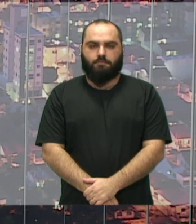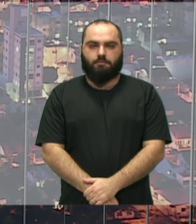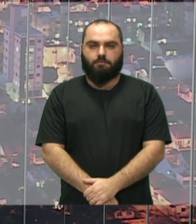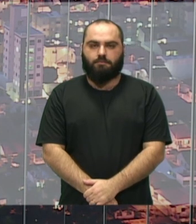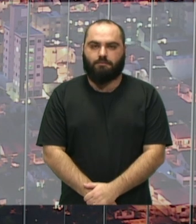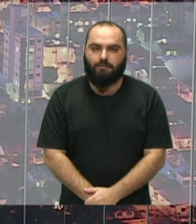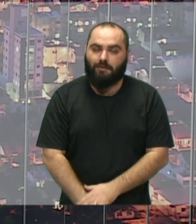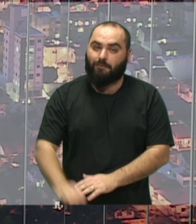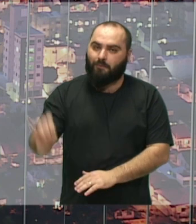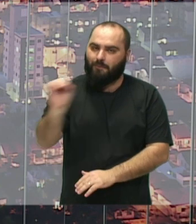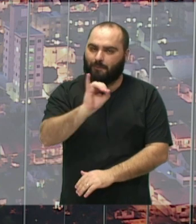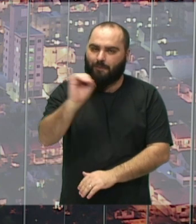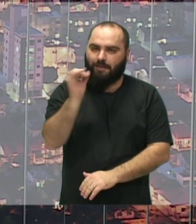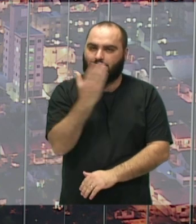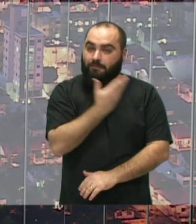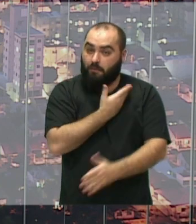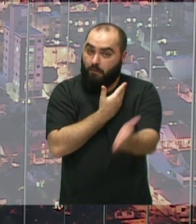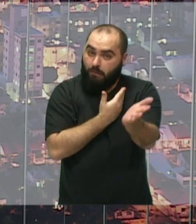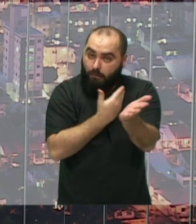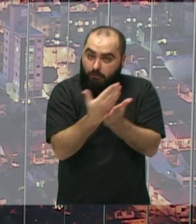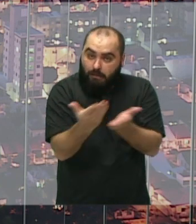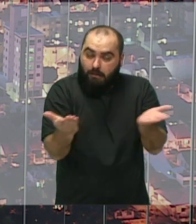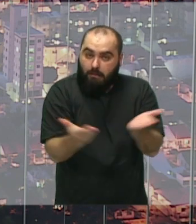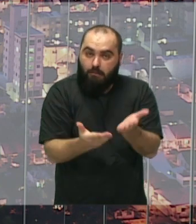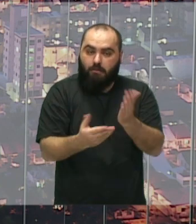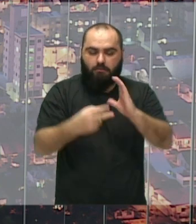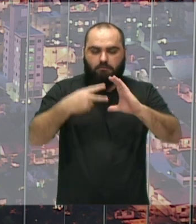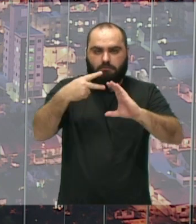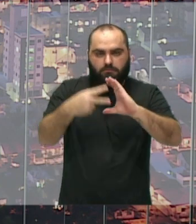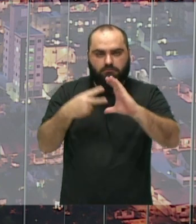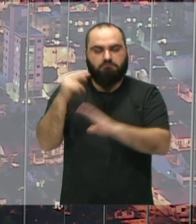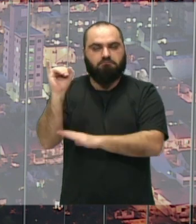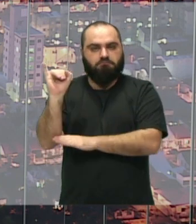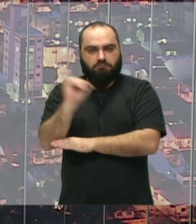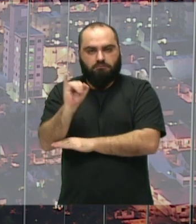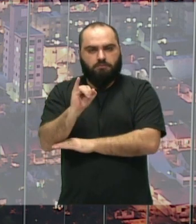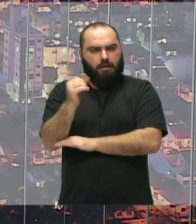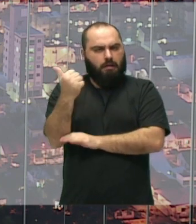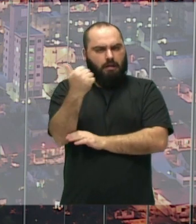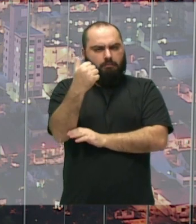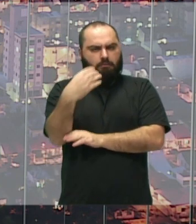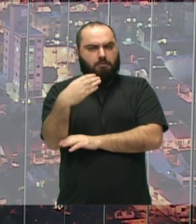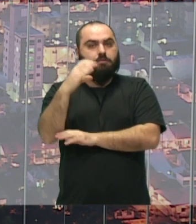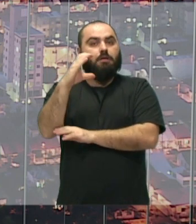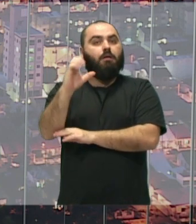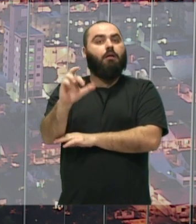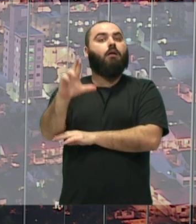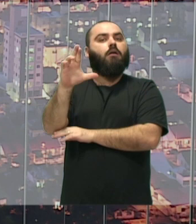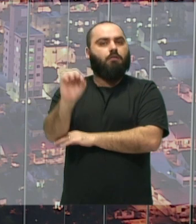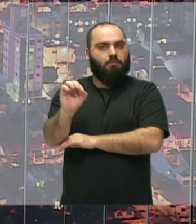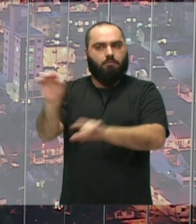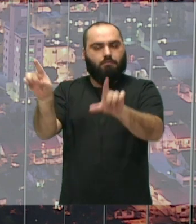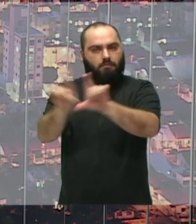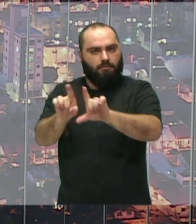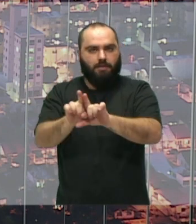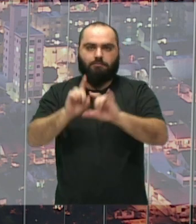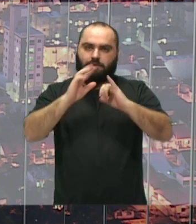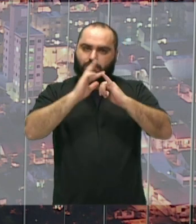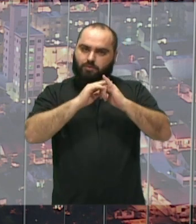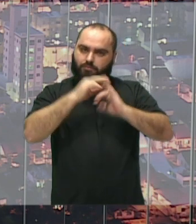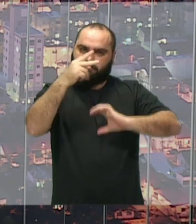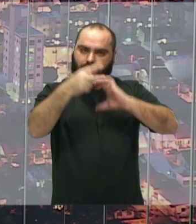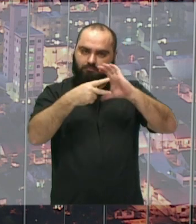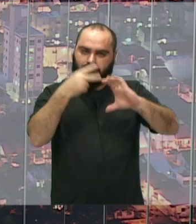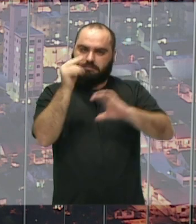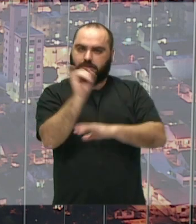Olá amigos, começa agora pela CVI TV no canal 14 da Claro e também no YouTube da Câmara de Vereadores de